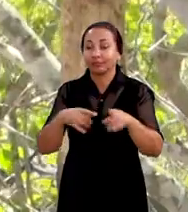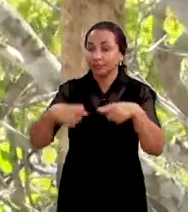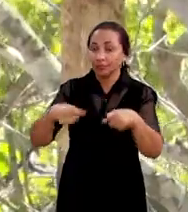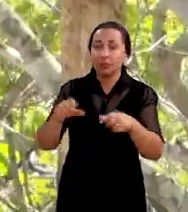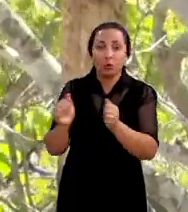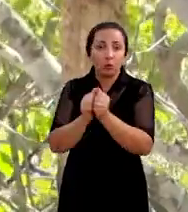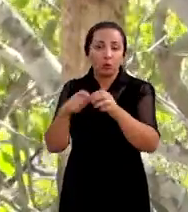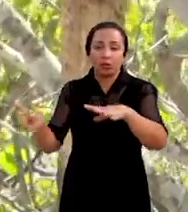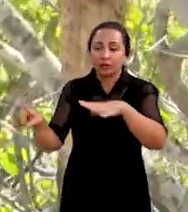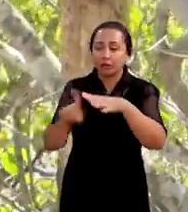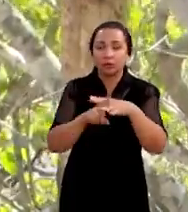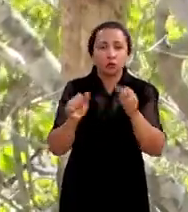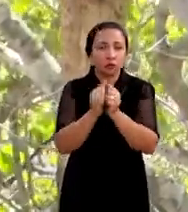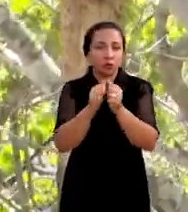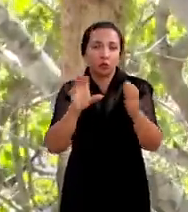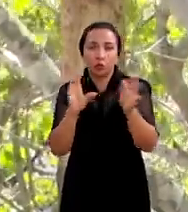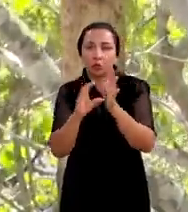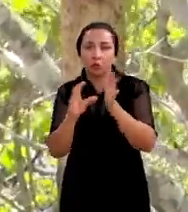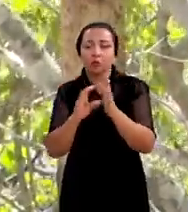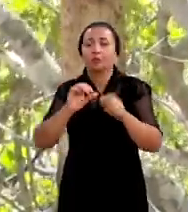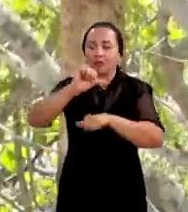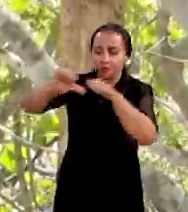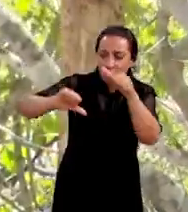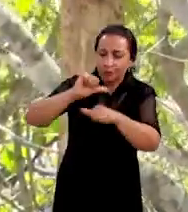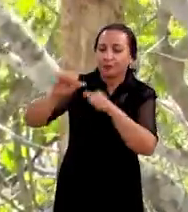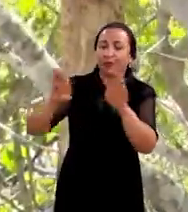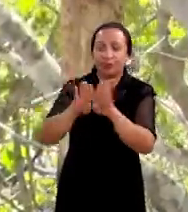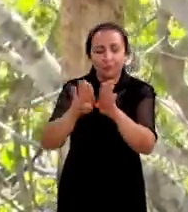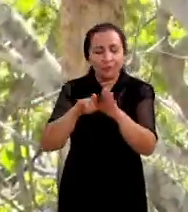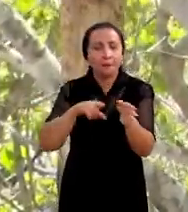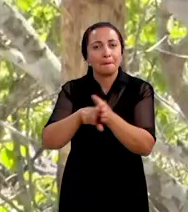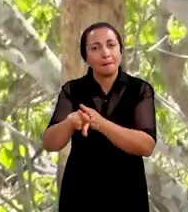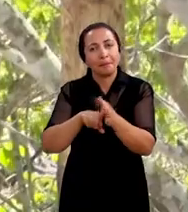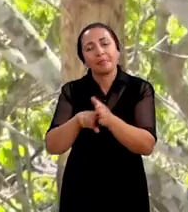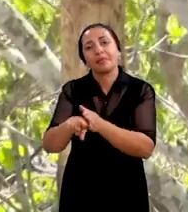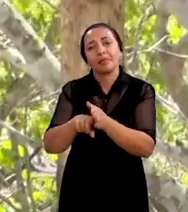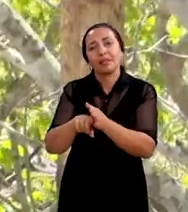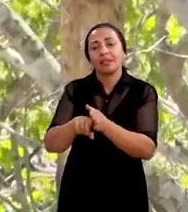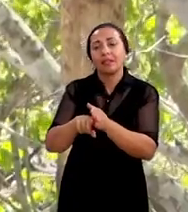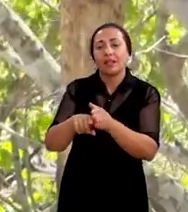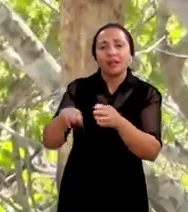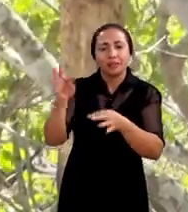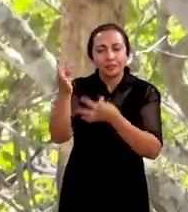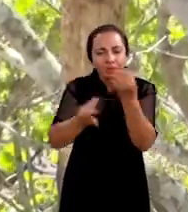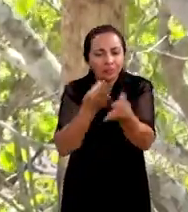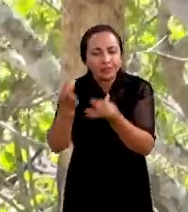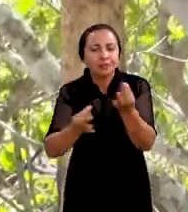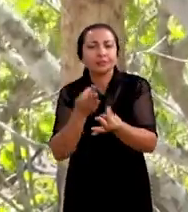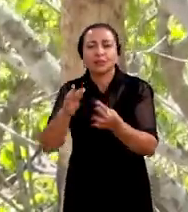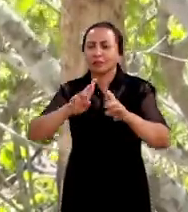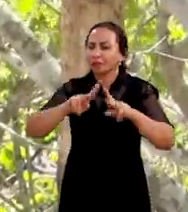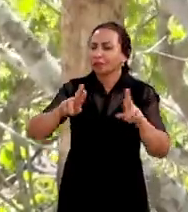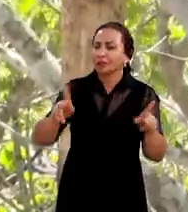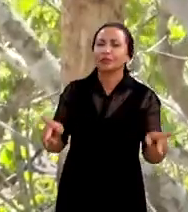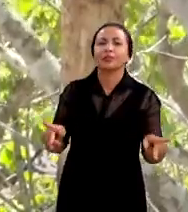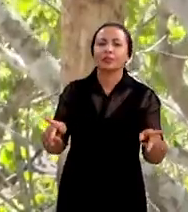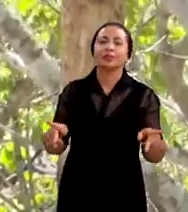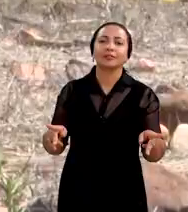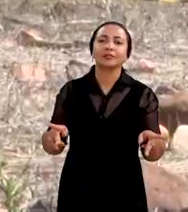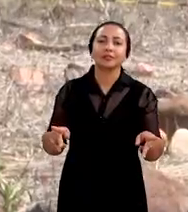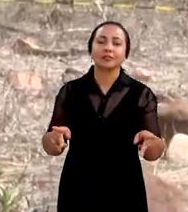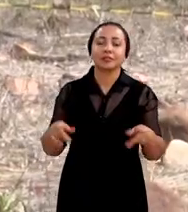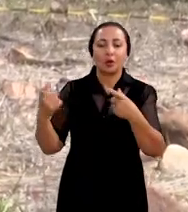trabalho de engajamento com a comunidade, a gente está desenvolvendo pesquisas de recuperação, de diferentes formas de